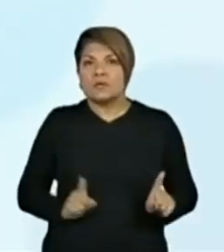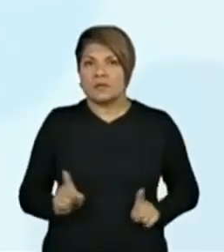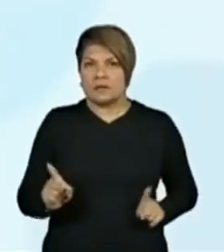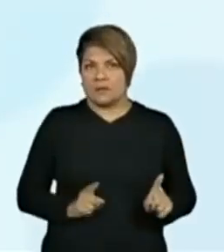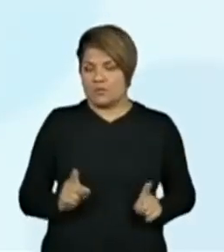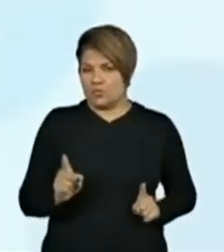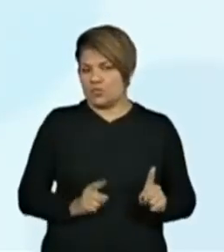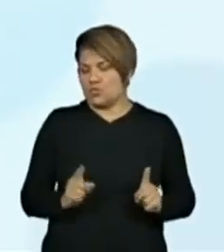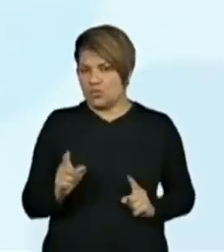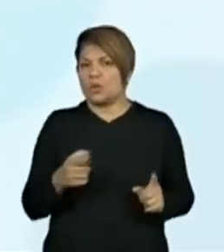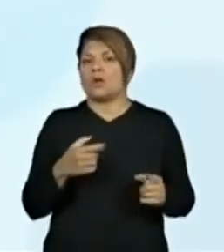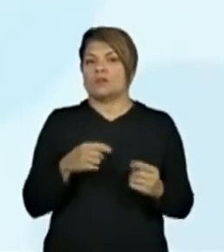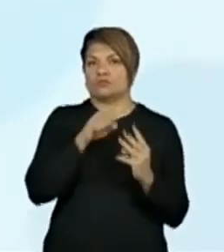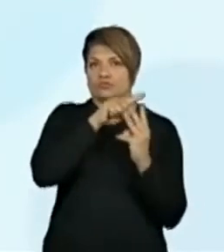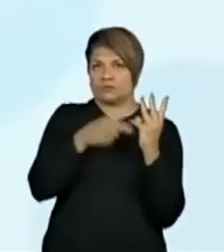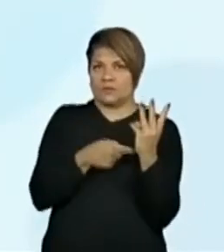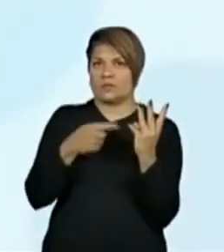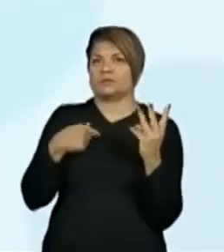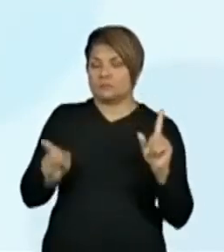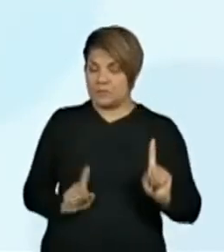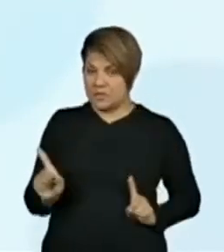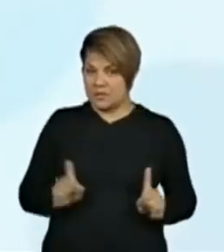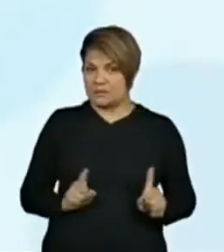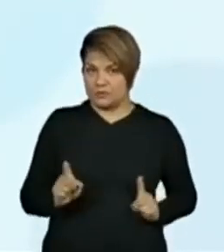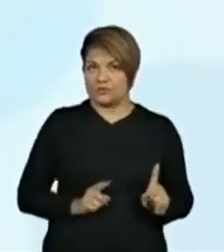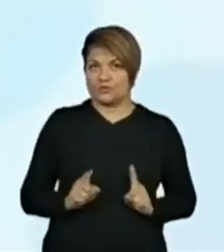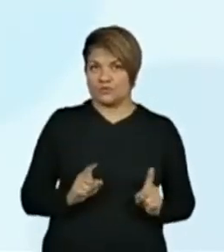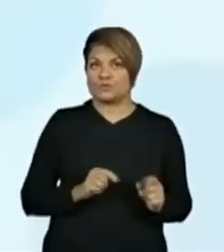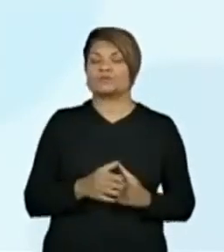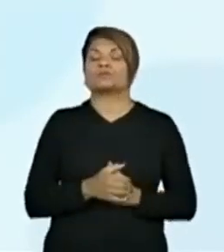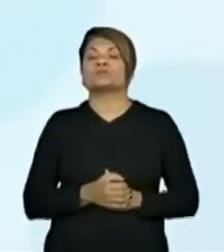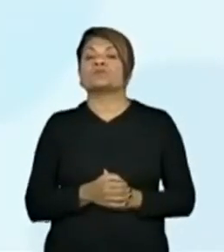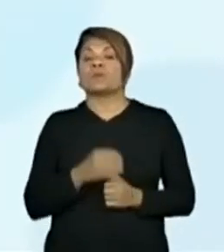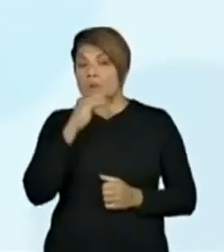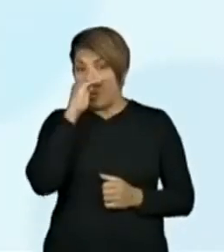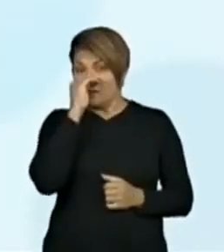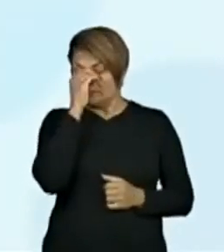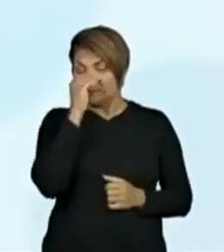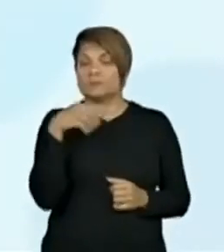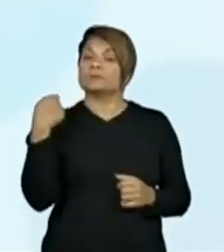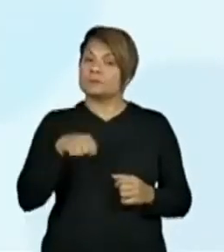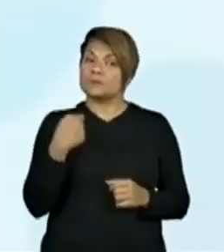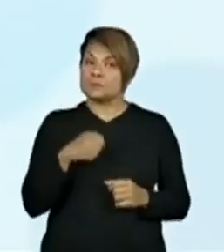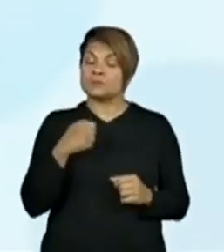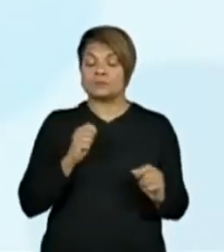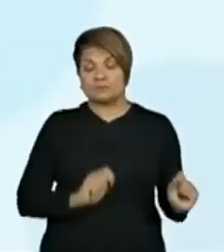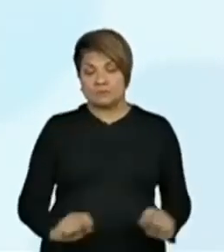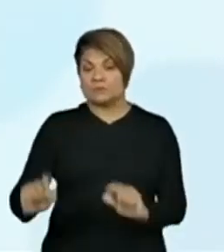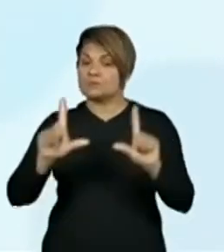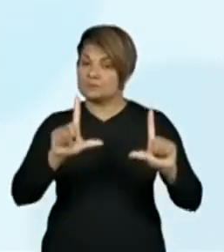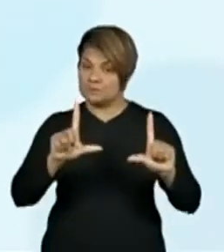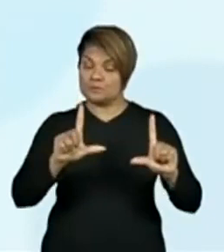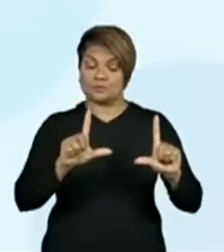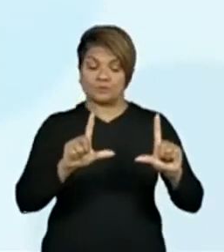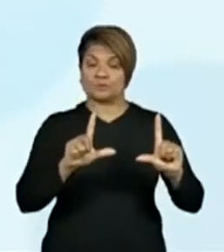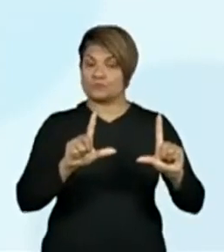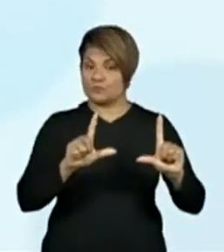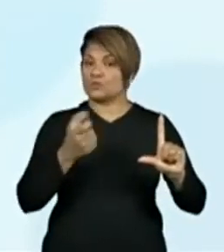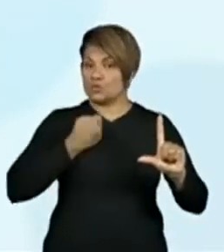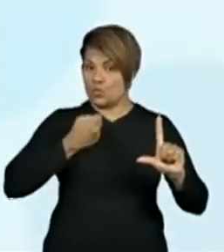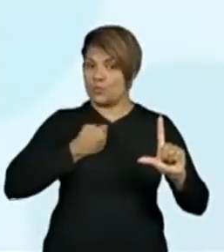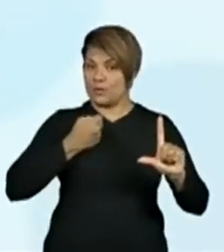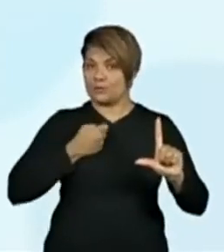Eliane e Grace, uma brincadeira da seguinte forma. Mostra-se uma cartela com um número escrito